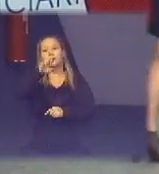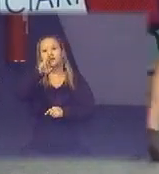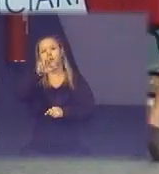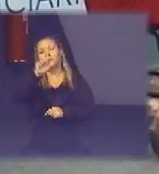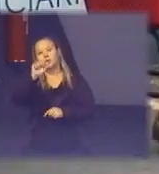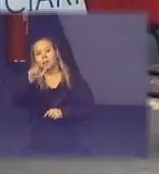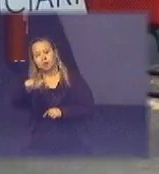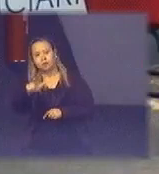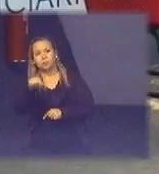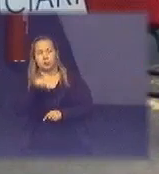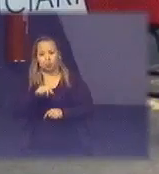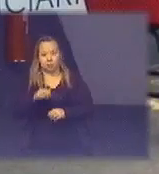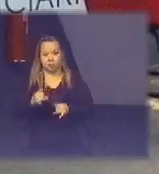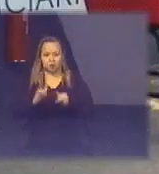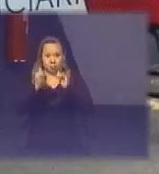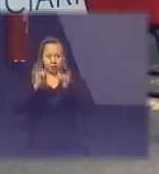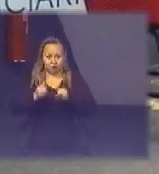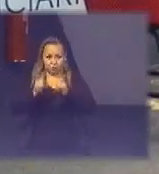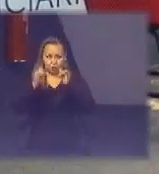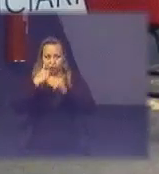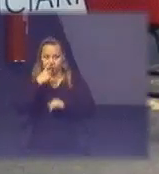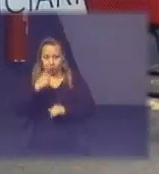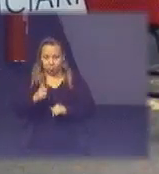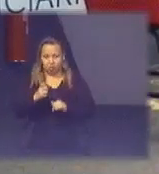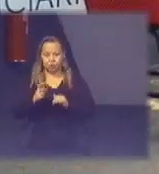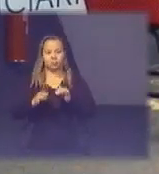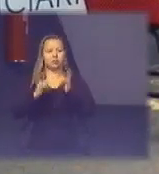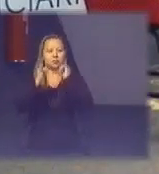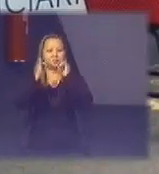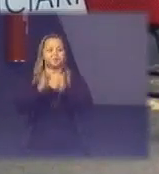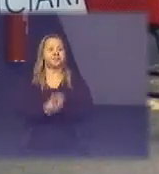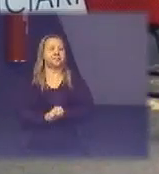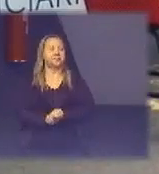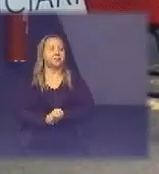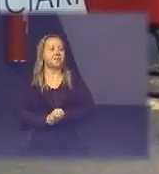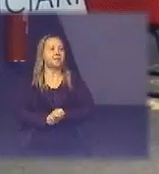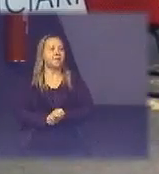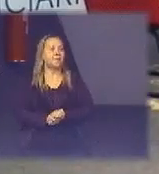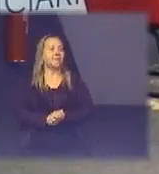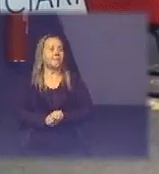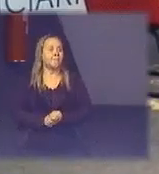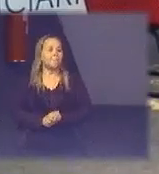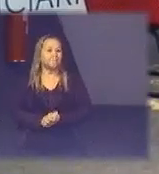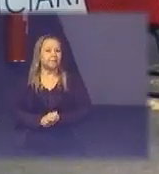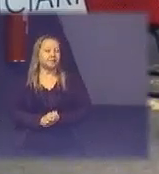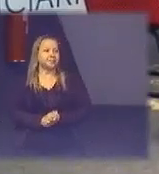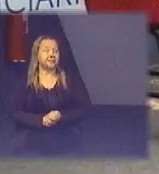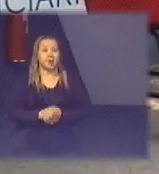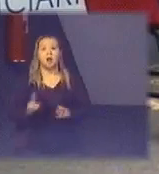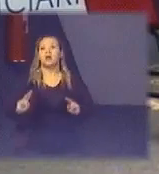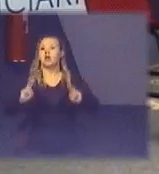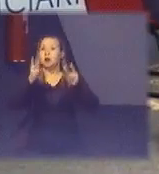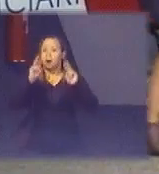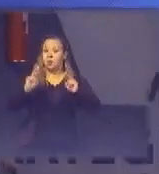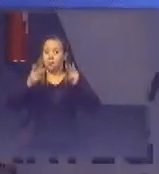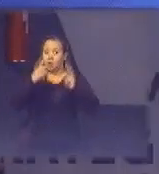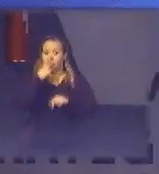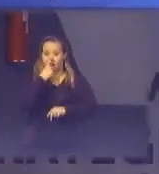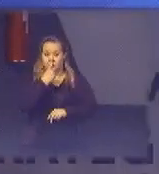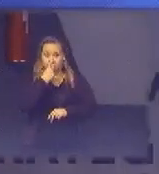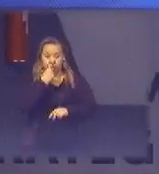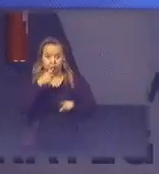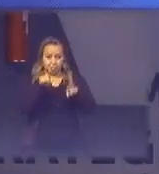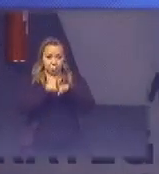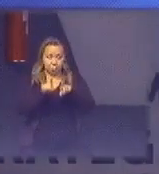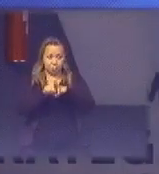eletroeletrônico é mais uma vez por favor é mais três vezes e valorização de resíduos um